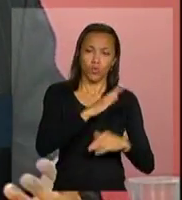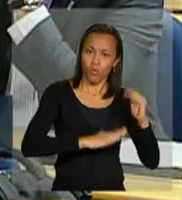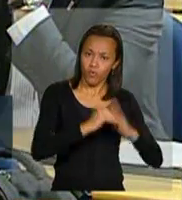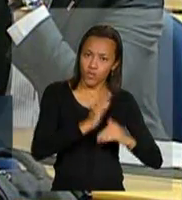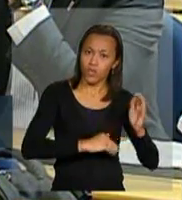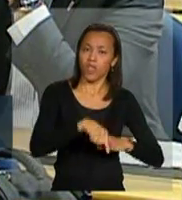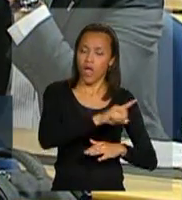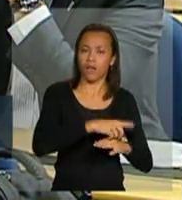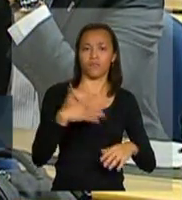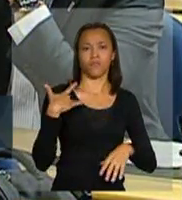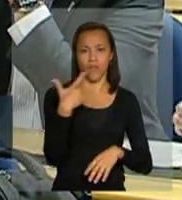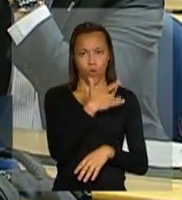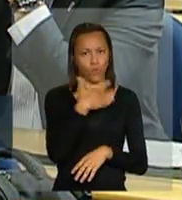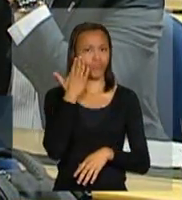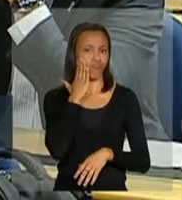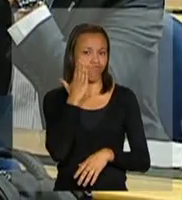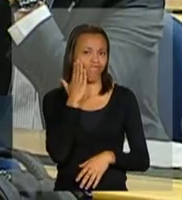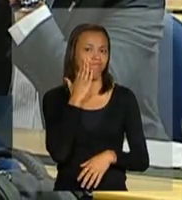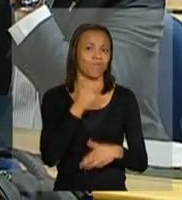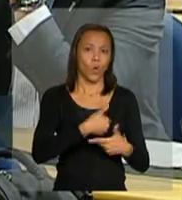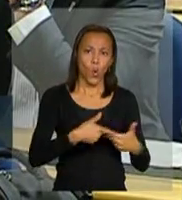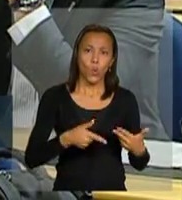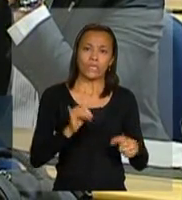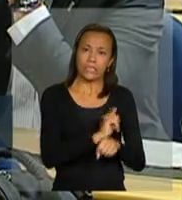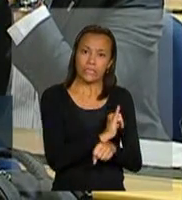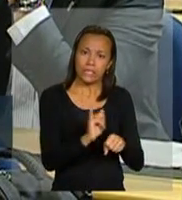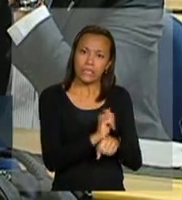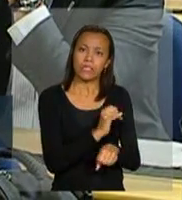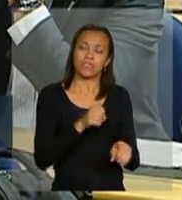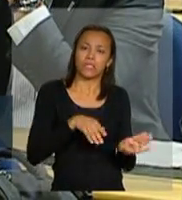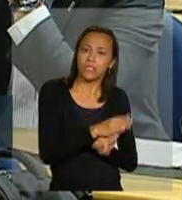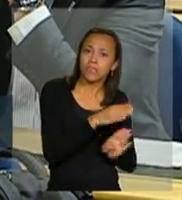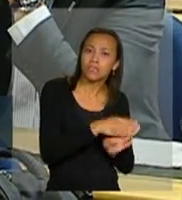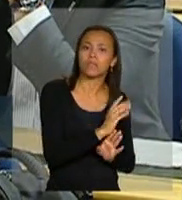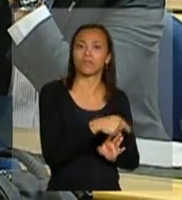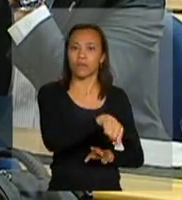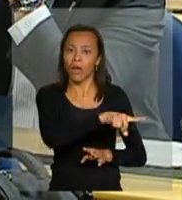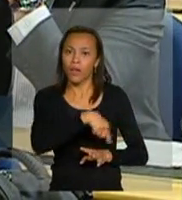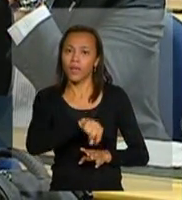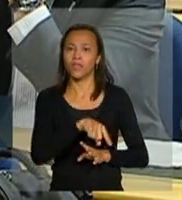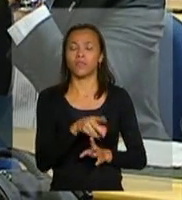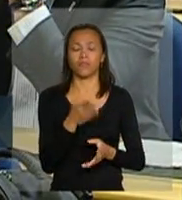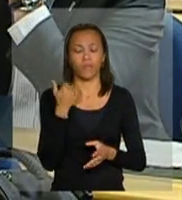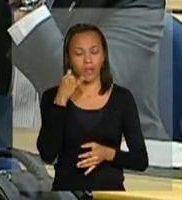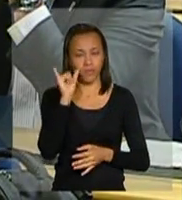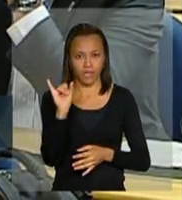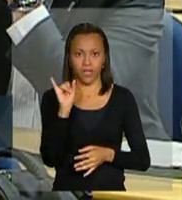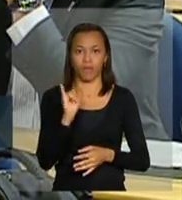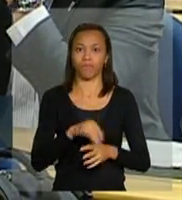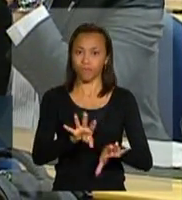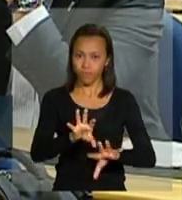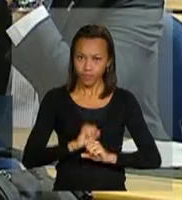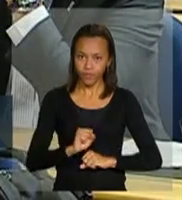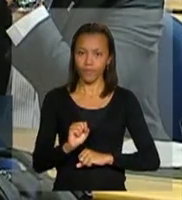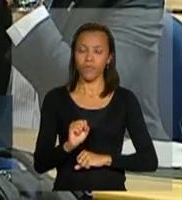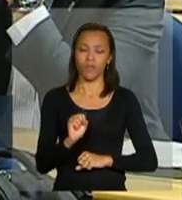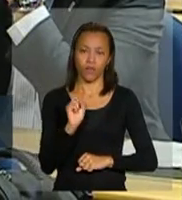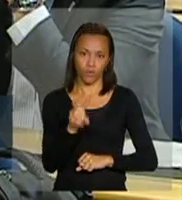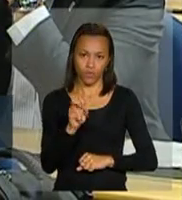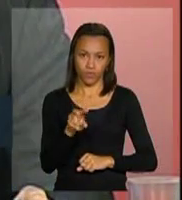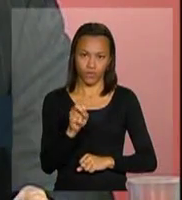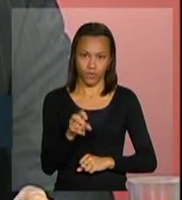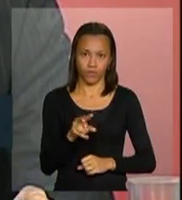médicos, dos profissionais, uma qualidade no cuidado à infecção pelo HIV para esses pacientes.